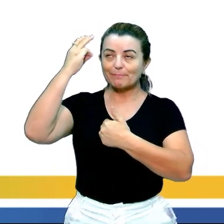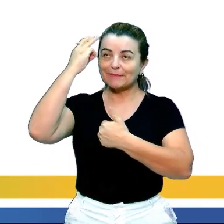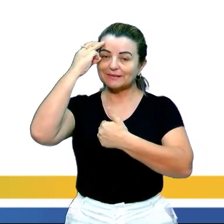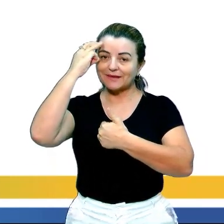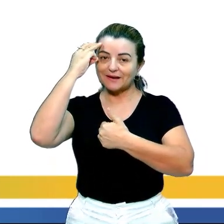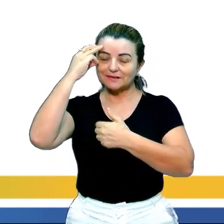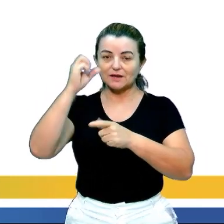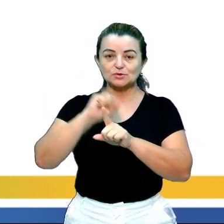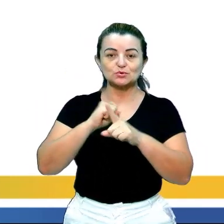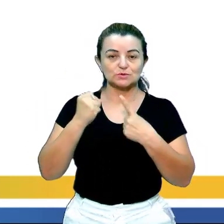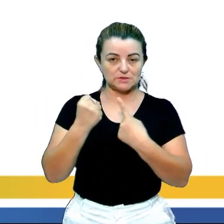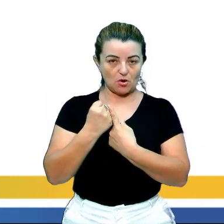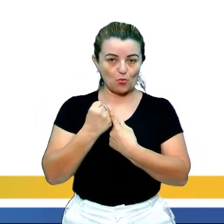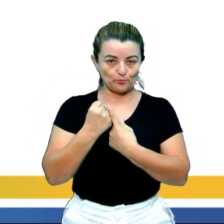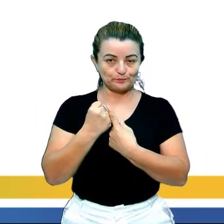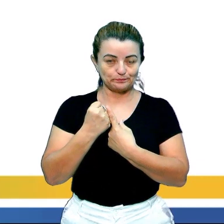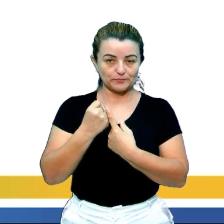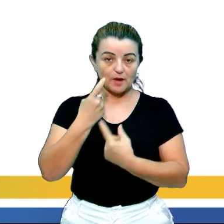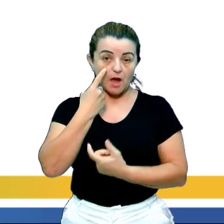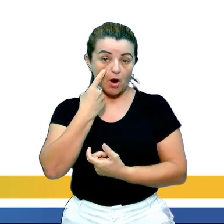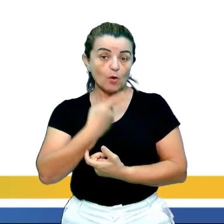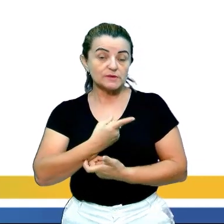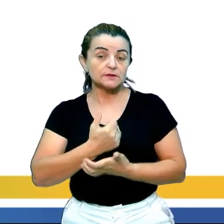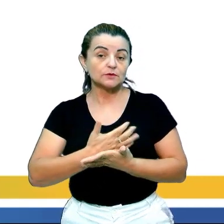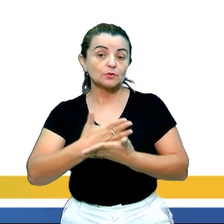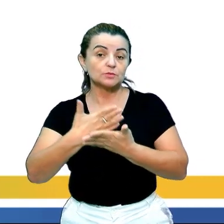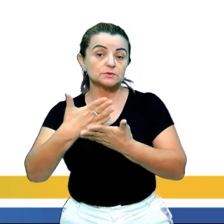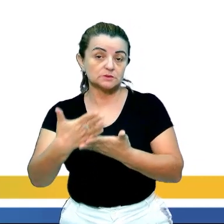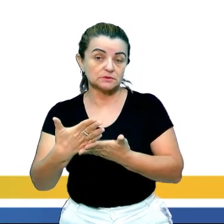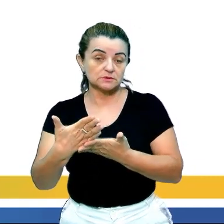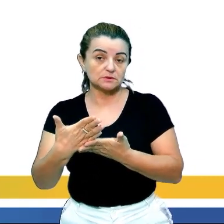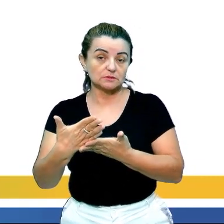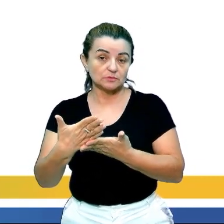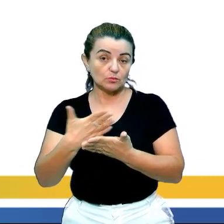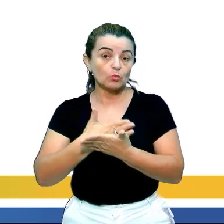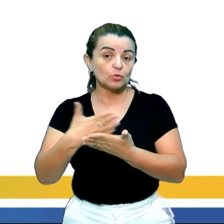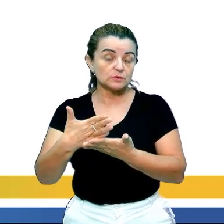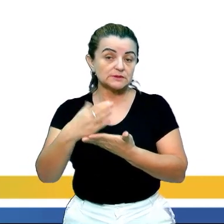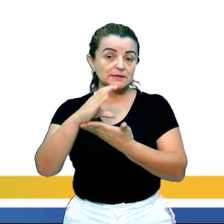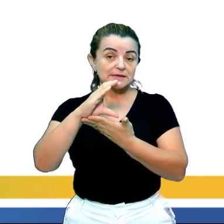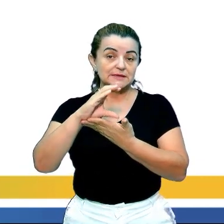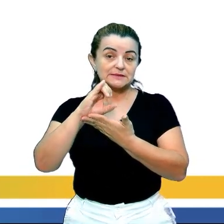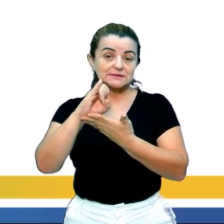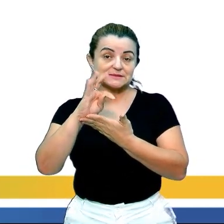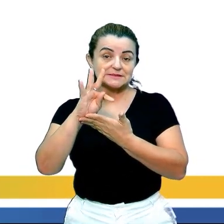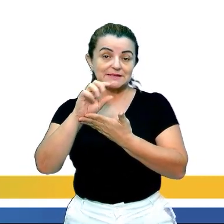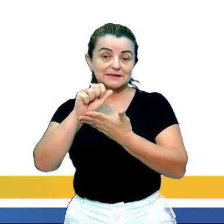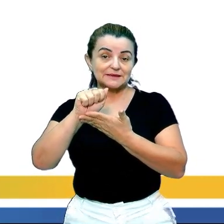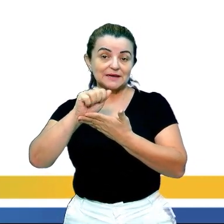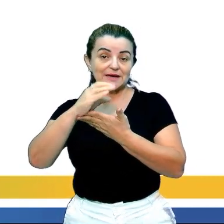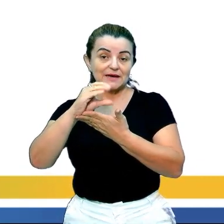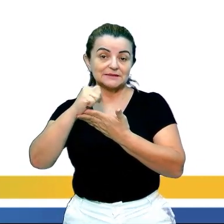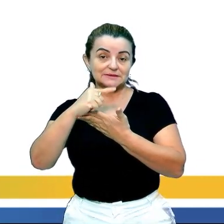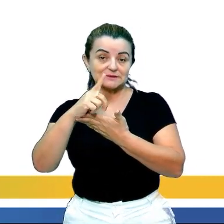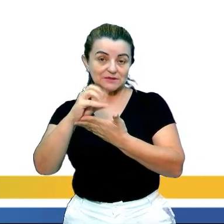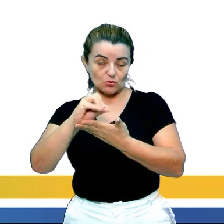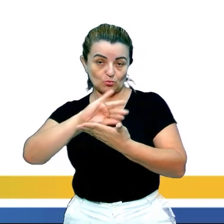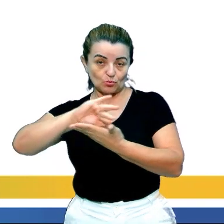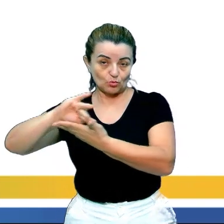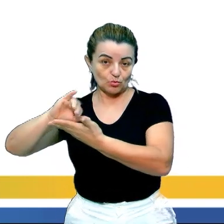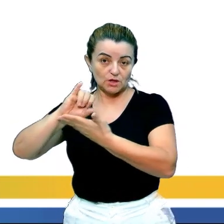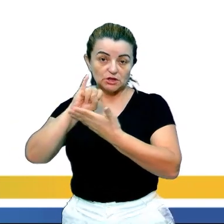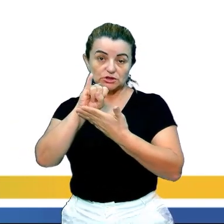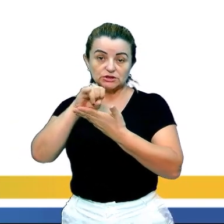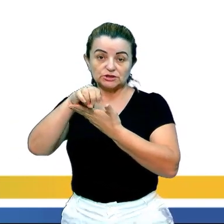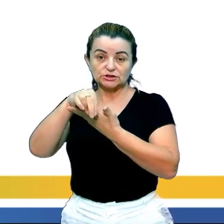que essa introdução, ela iniciou por uma citação, mas uma citação indireta. Eu citei